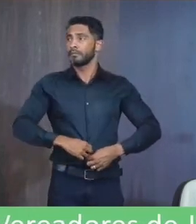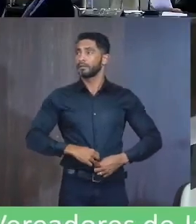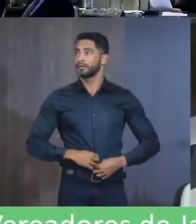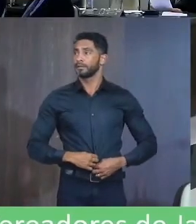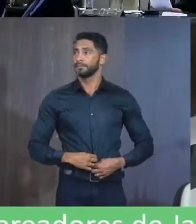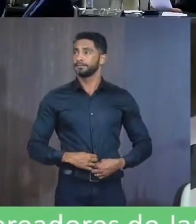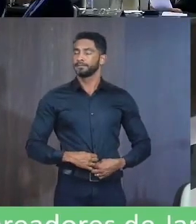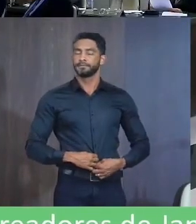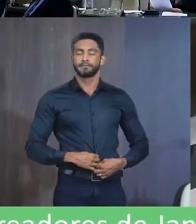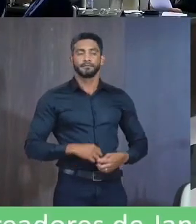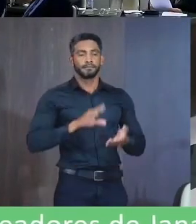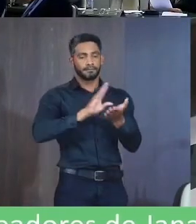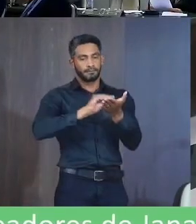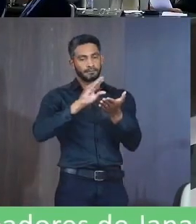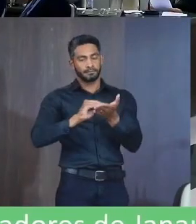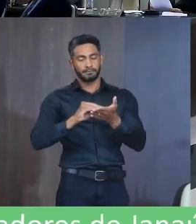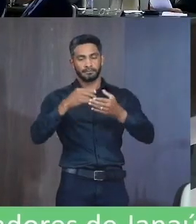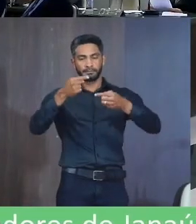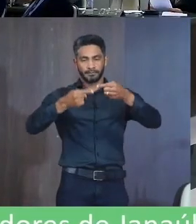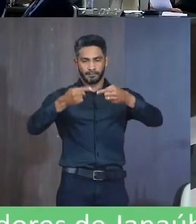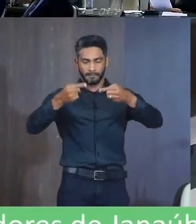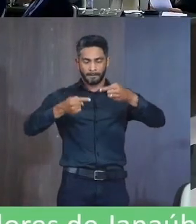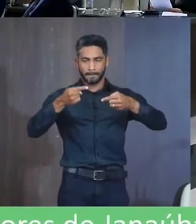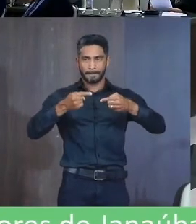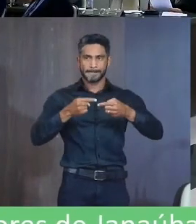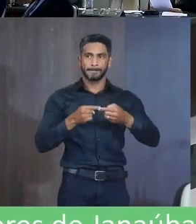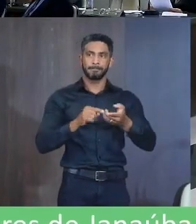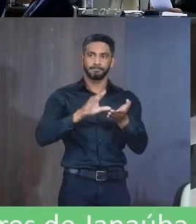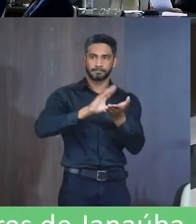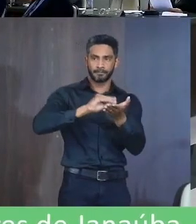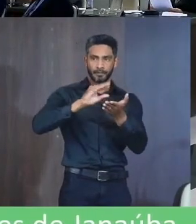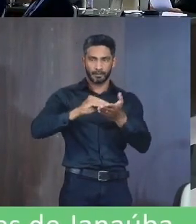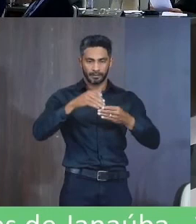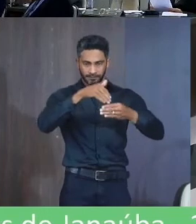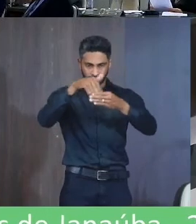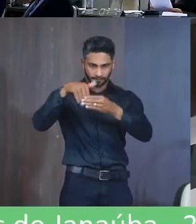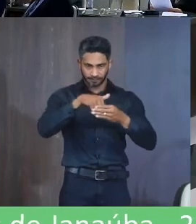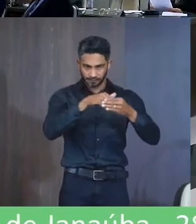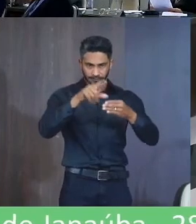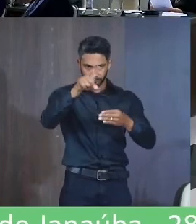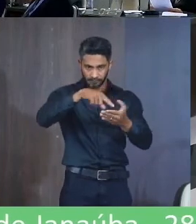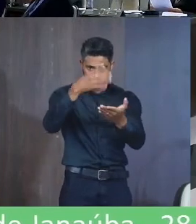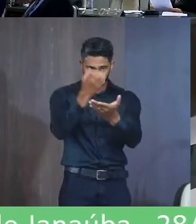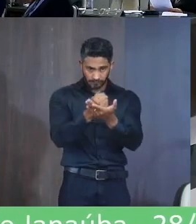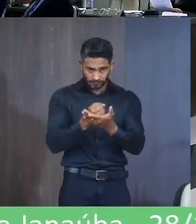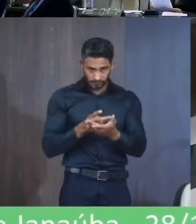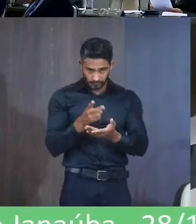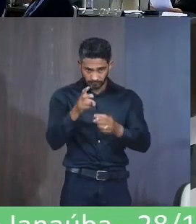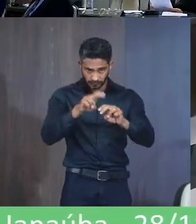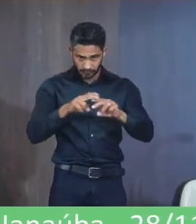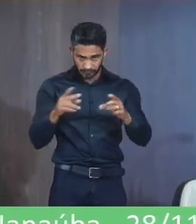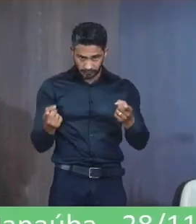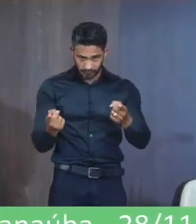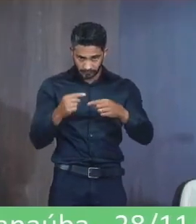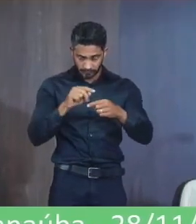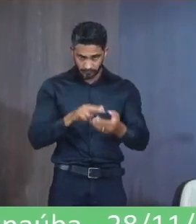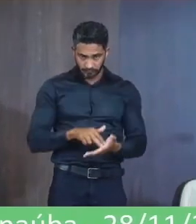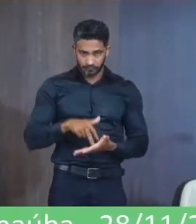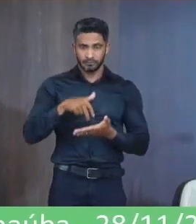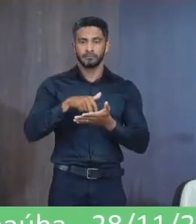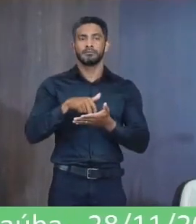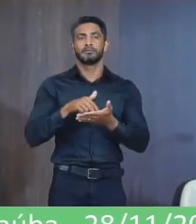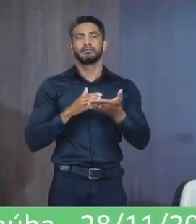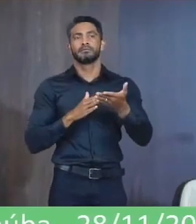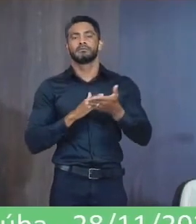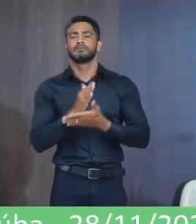A ata está em discussão A ata está em votação Quem for favor permaneça sentado Os contrários se levantem Aprovar